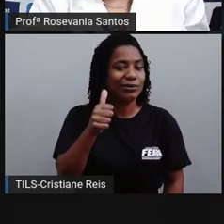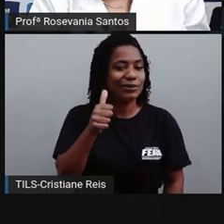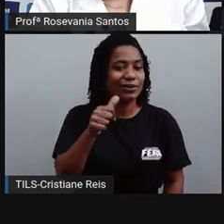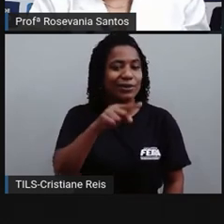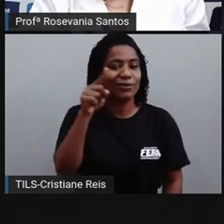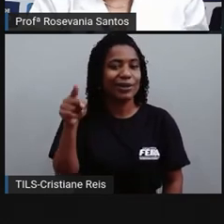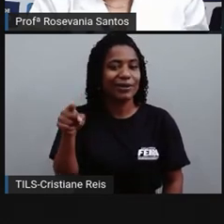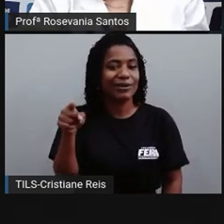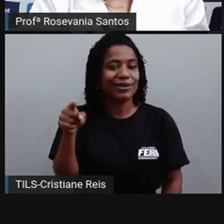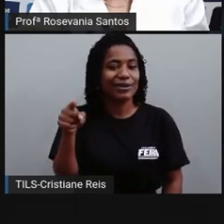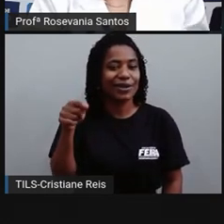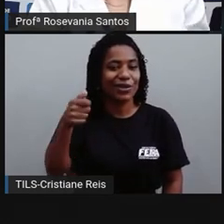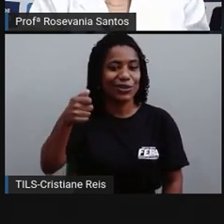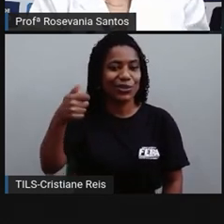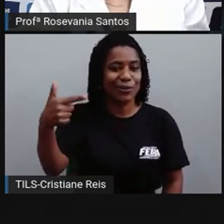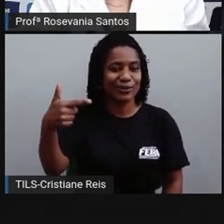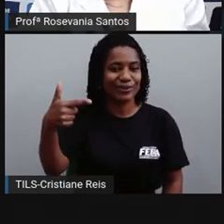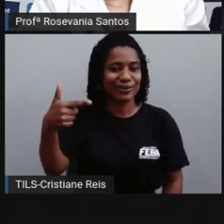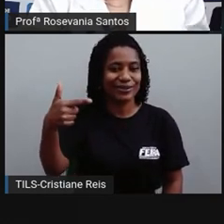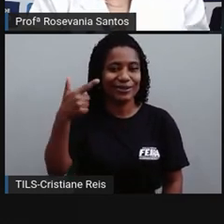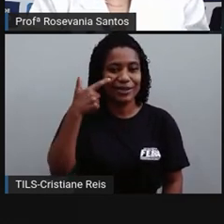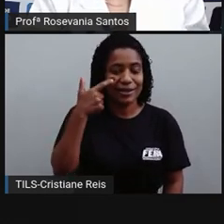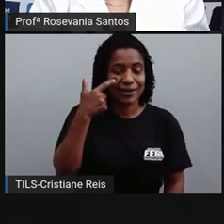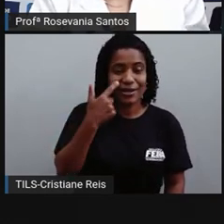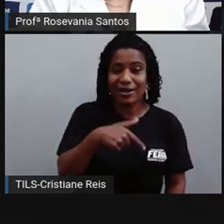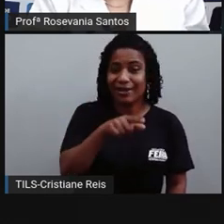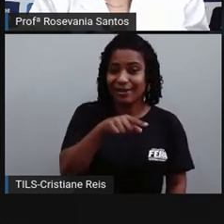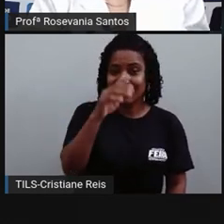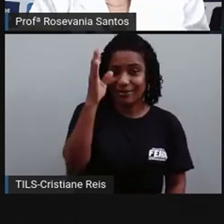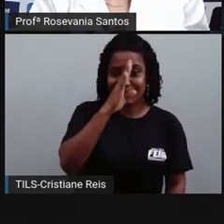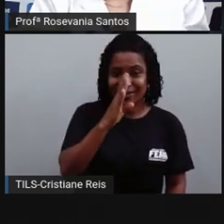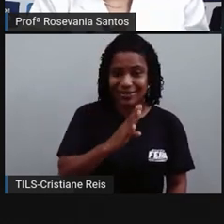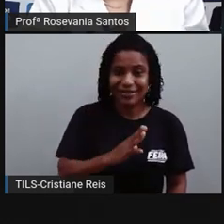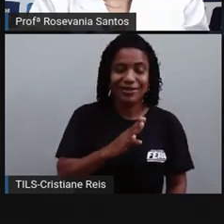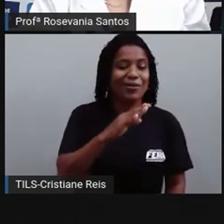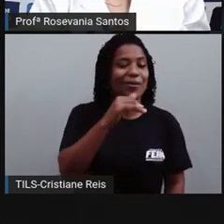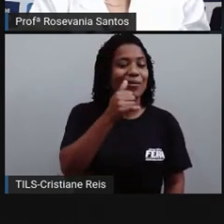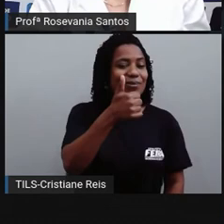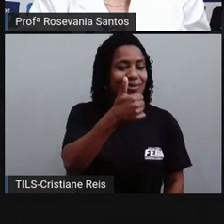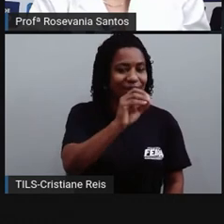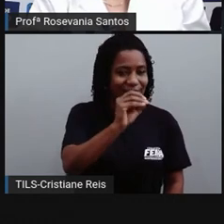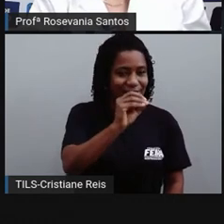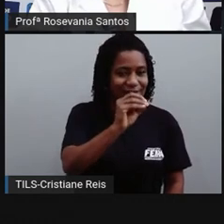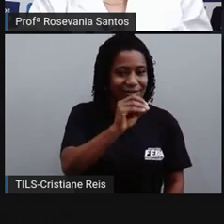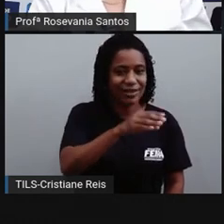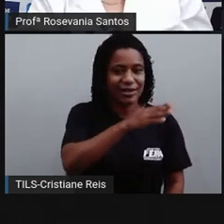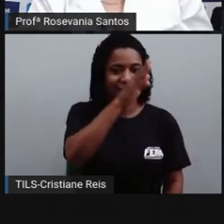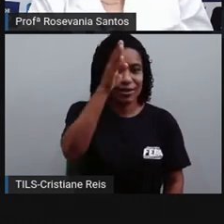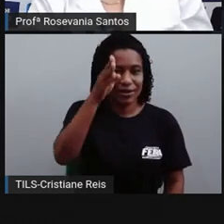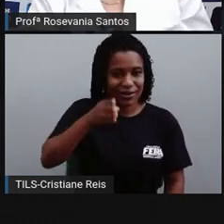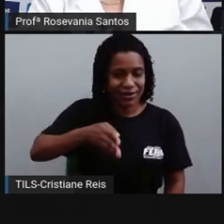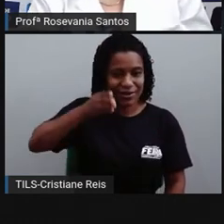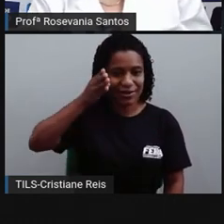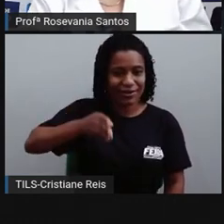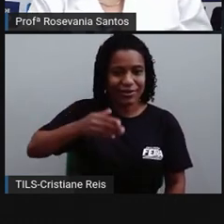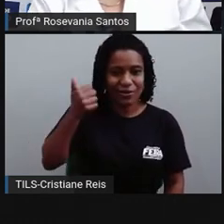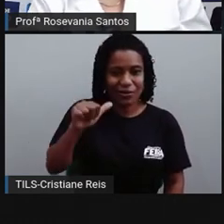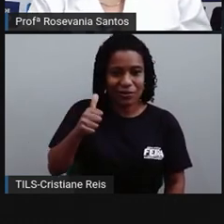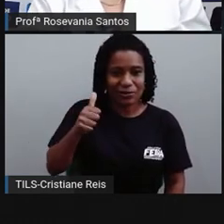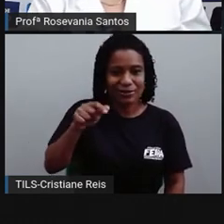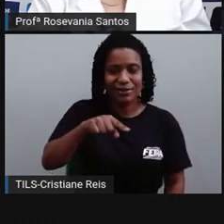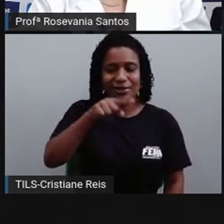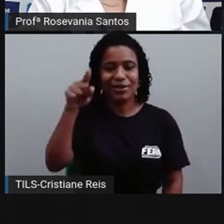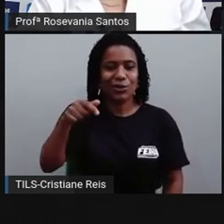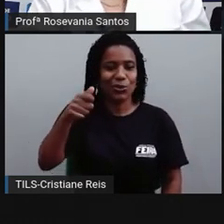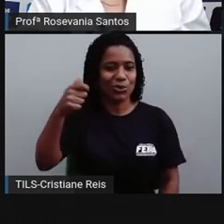12. Perceberam? Eu tinha 10, 11, 12. Por que eu fiz isso? Porque eu estou caminhando para